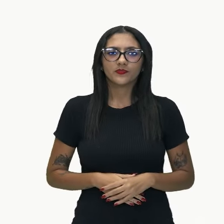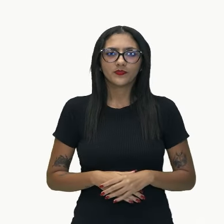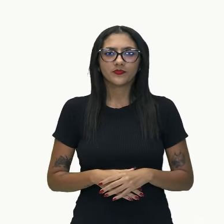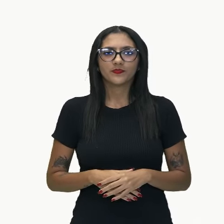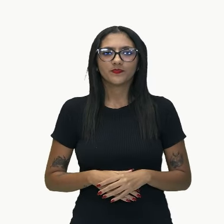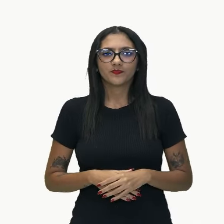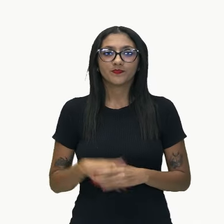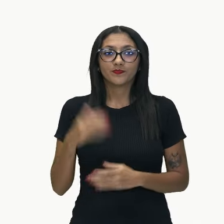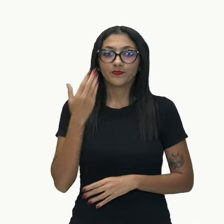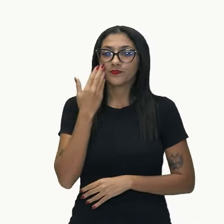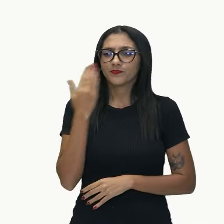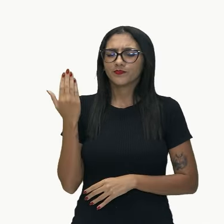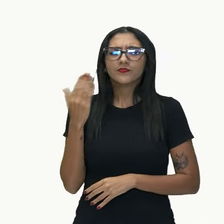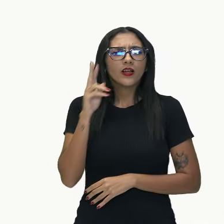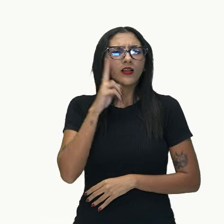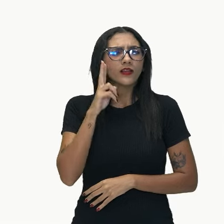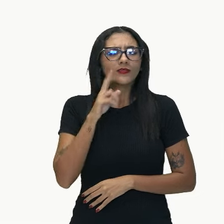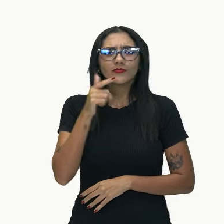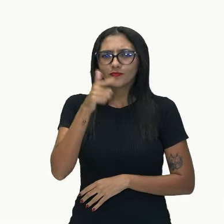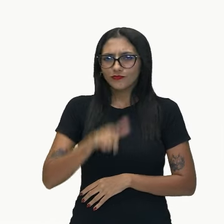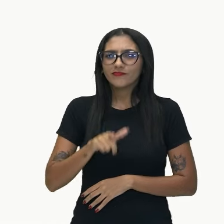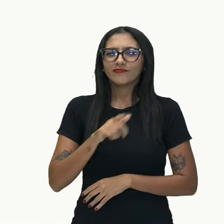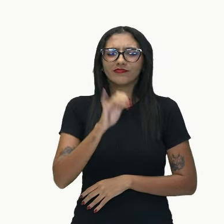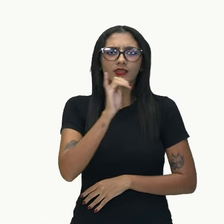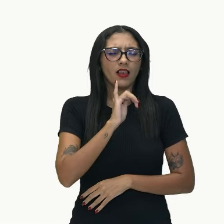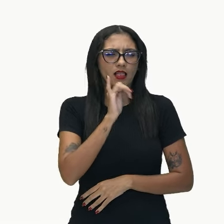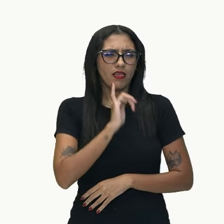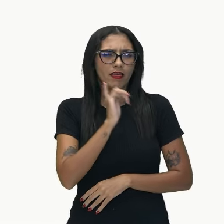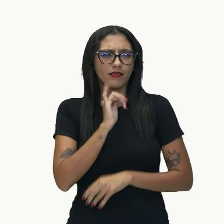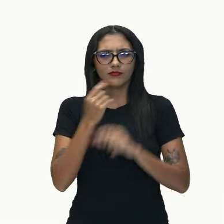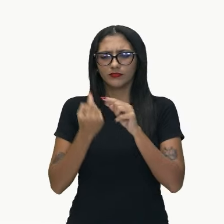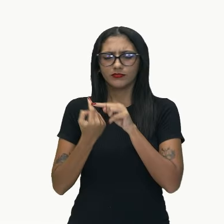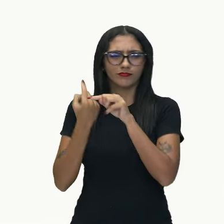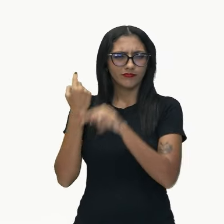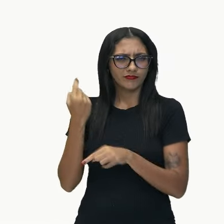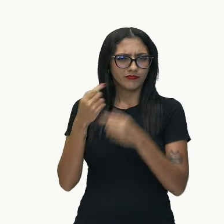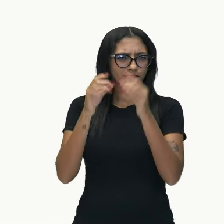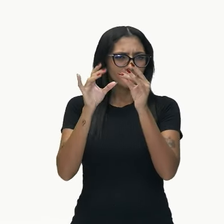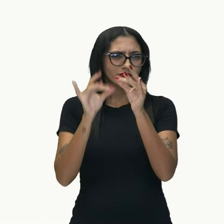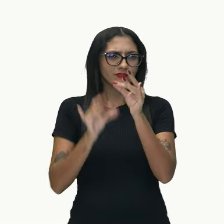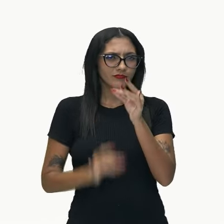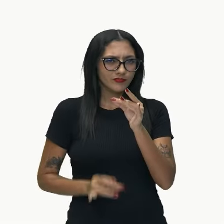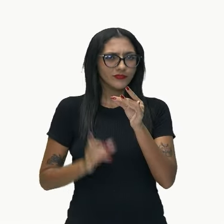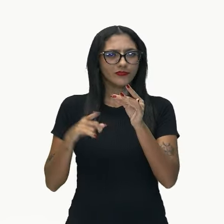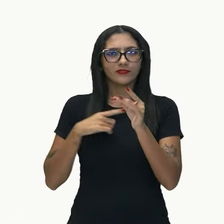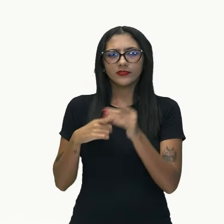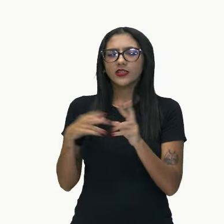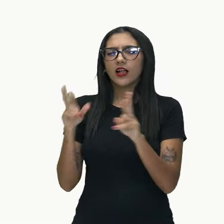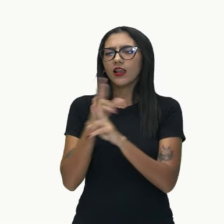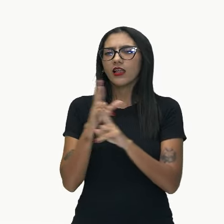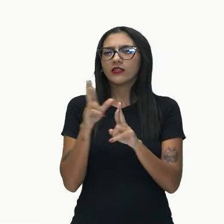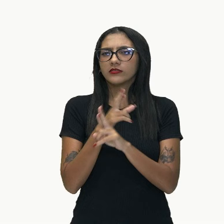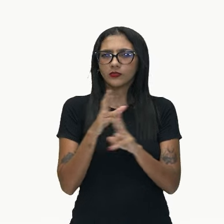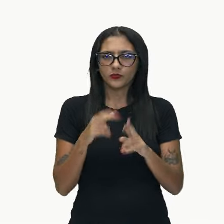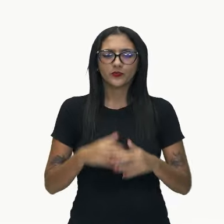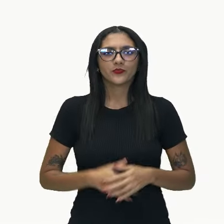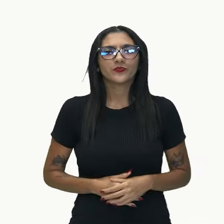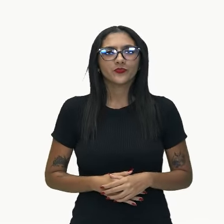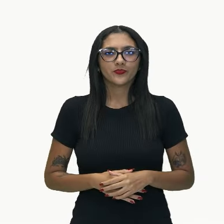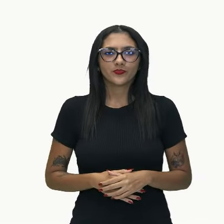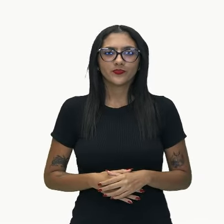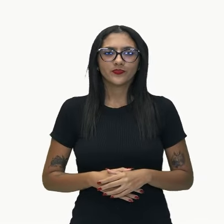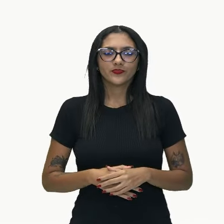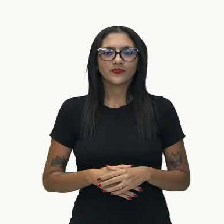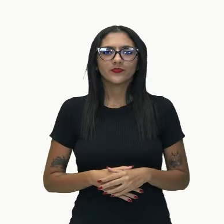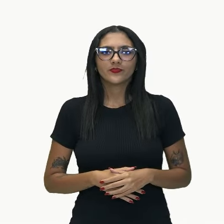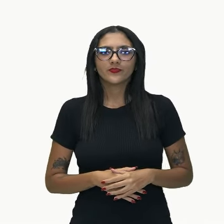Olhando aquele exemplo que a gente já usou para explicar pra vocês essa relação de subordinação, né? Então,